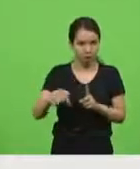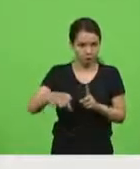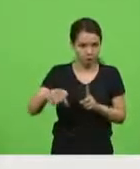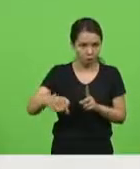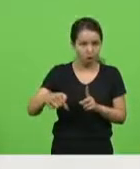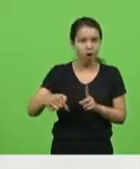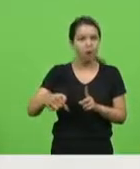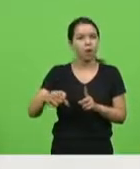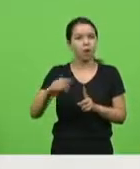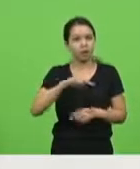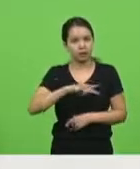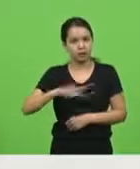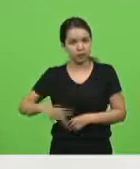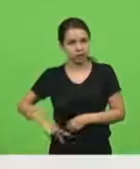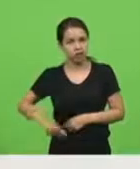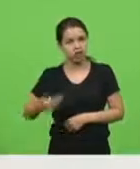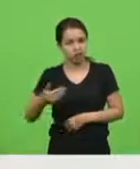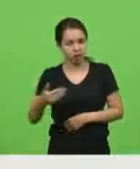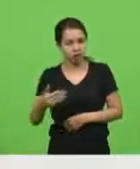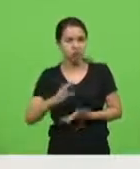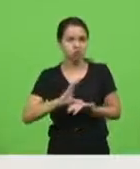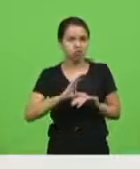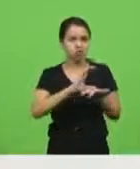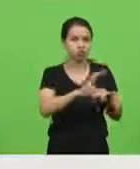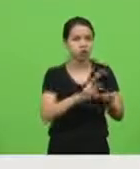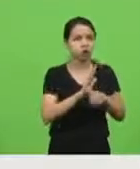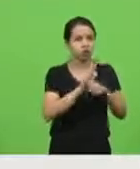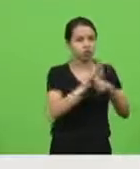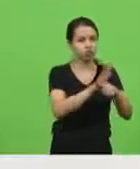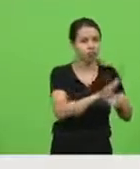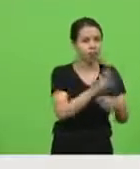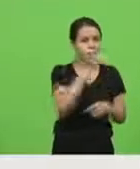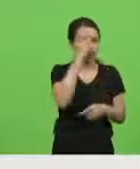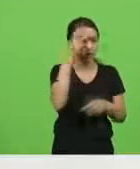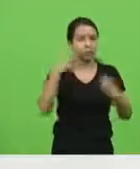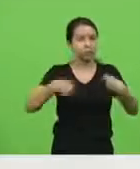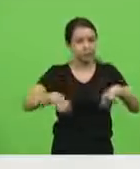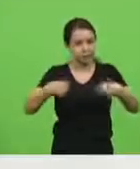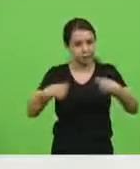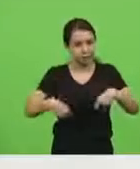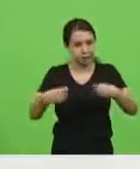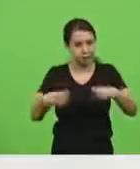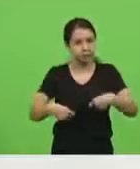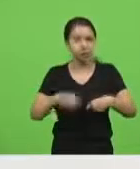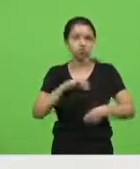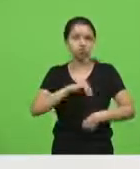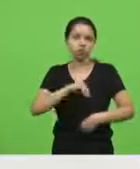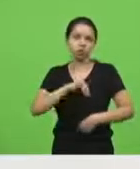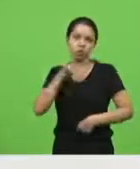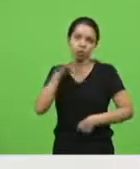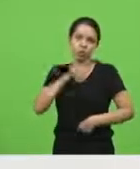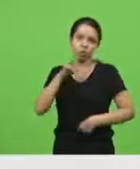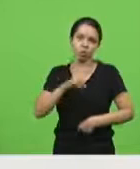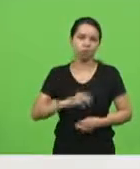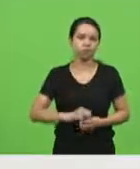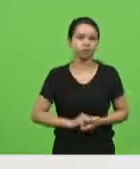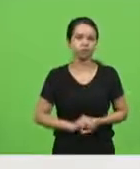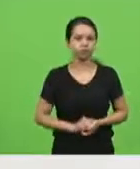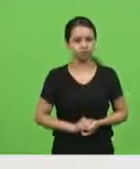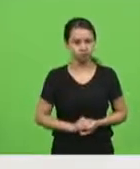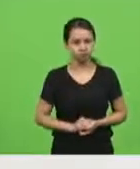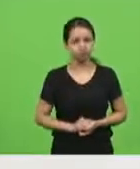sobrevida a pessoas que tanto precisam do auxílio emergencial. Por isso, restando ela infrutífera.